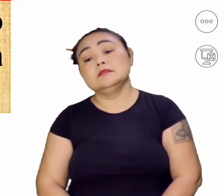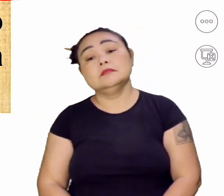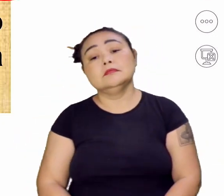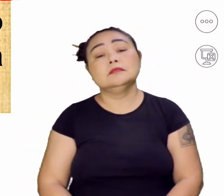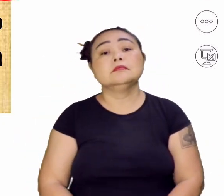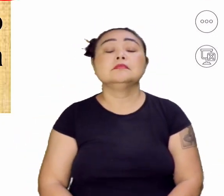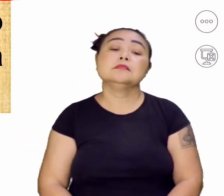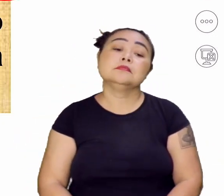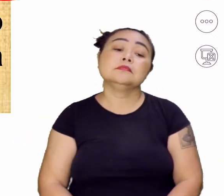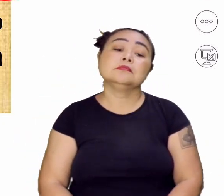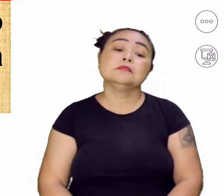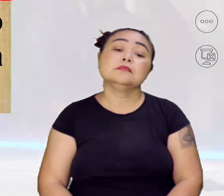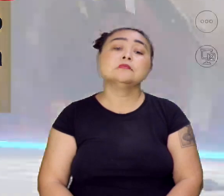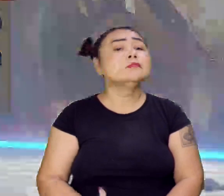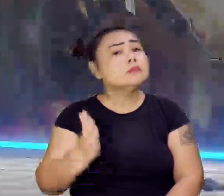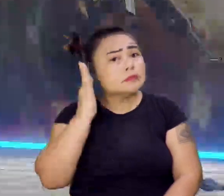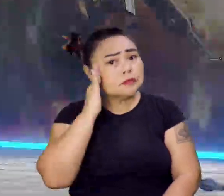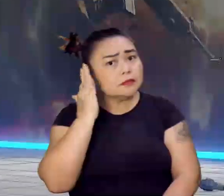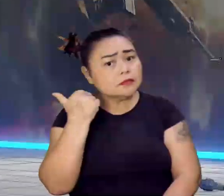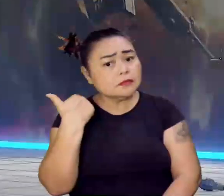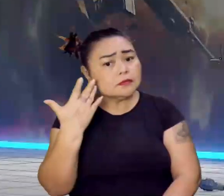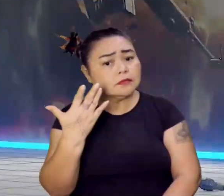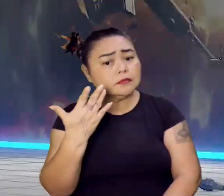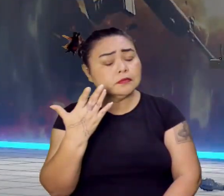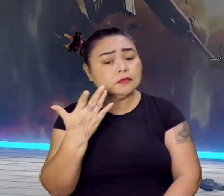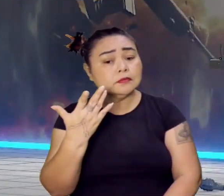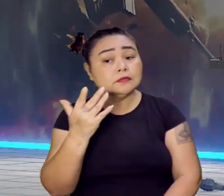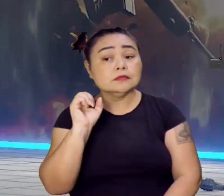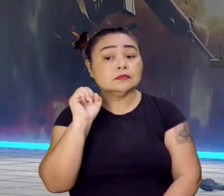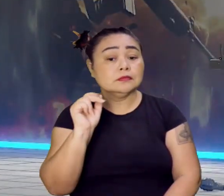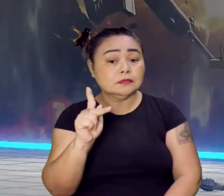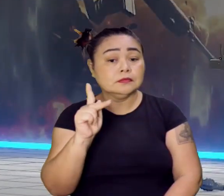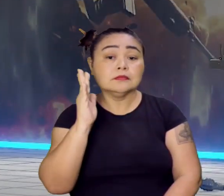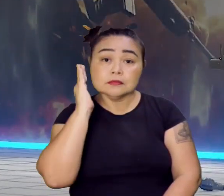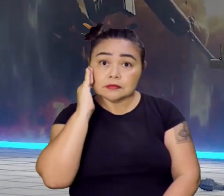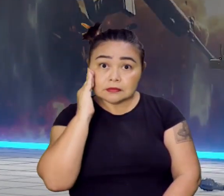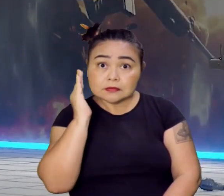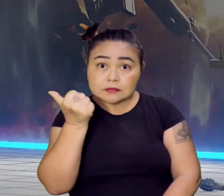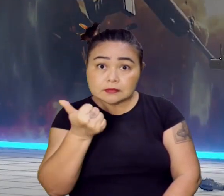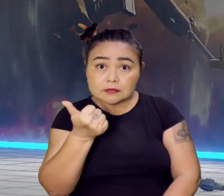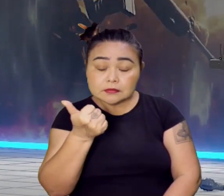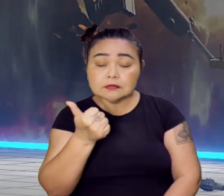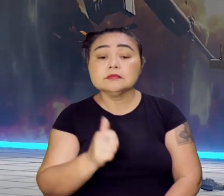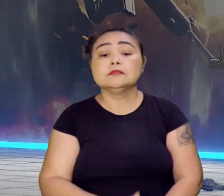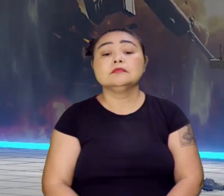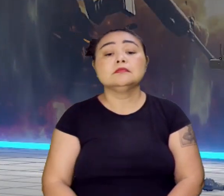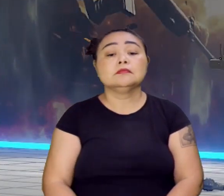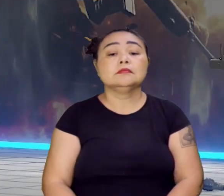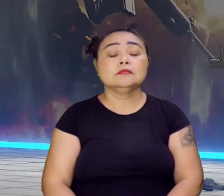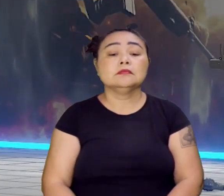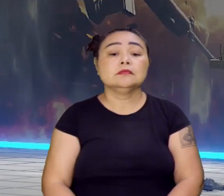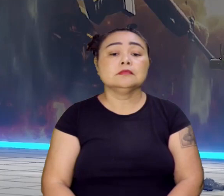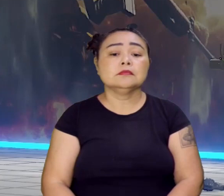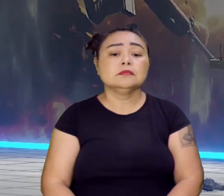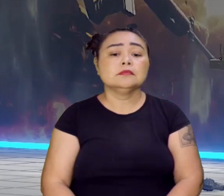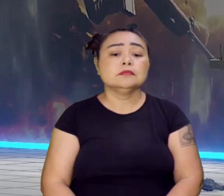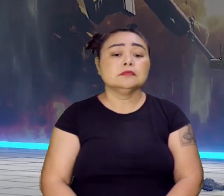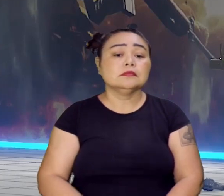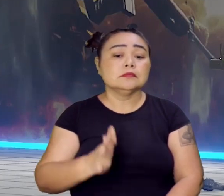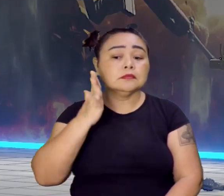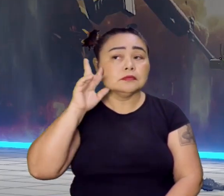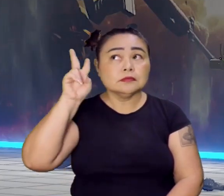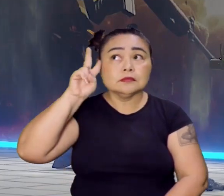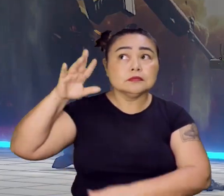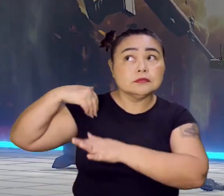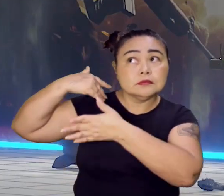Estão conseguindo compreender? Ok? Conseguiram compreender? Então, só para a gente fazer um histórico